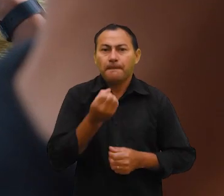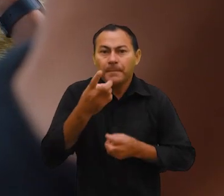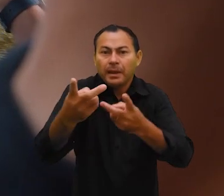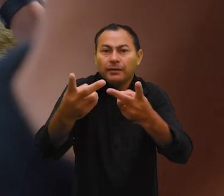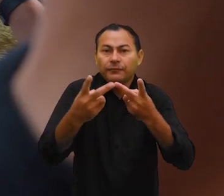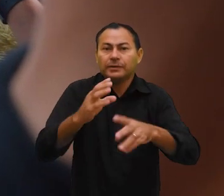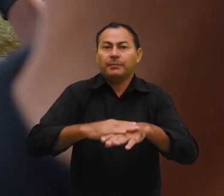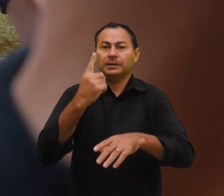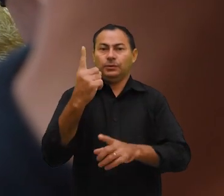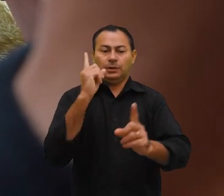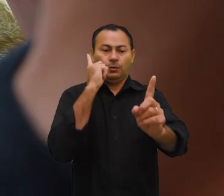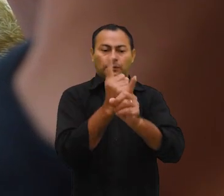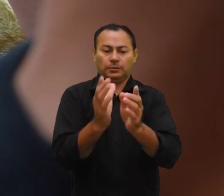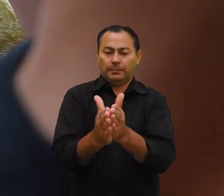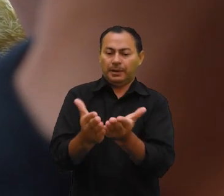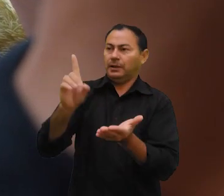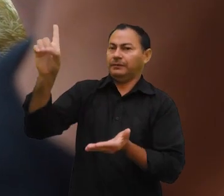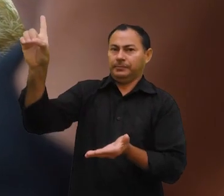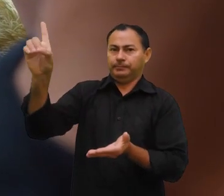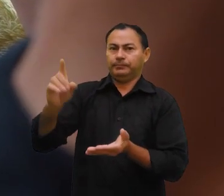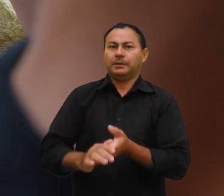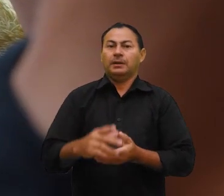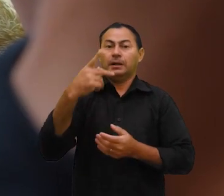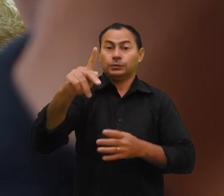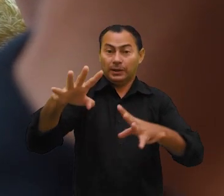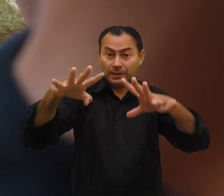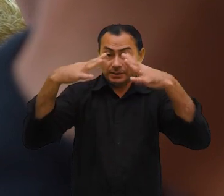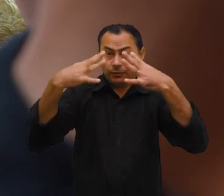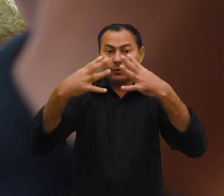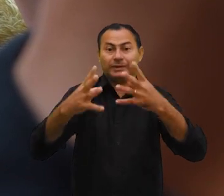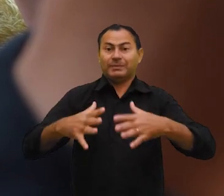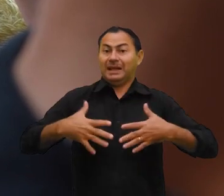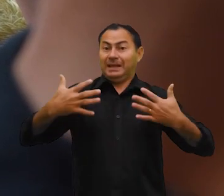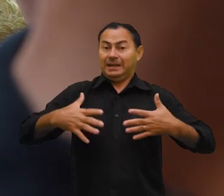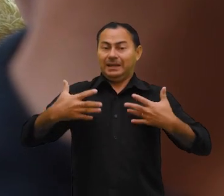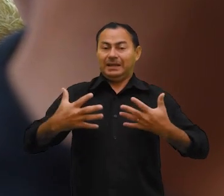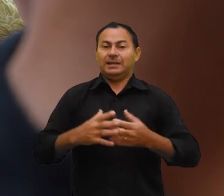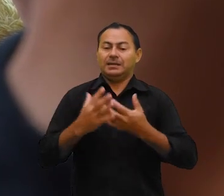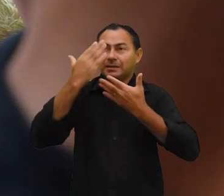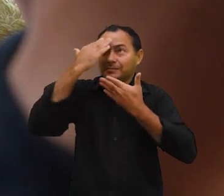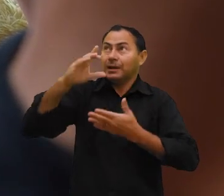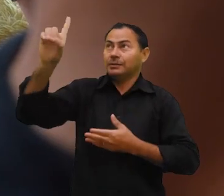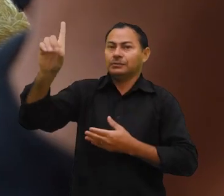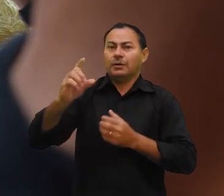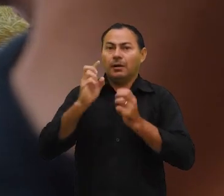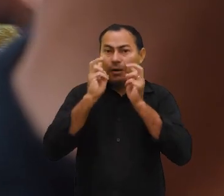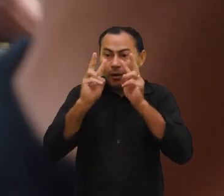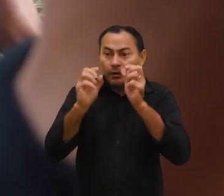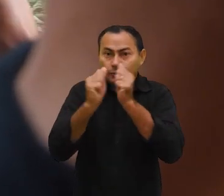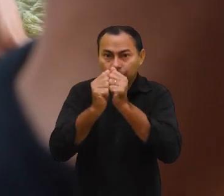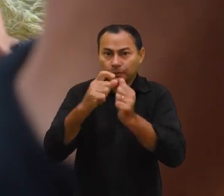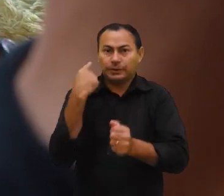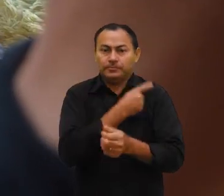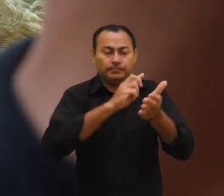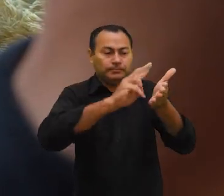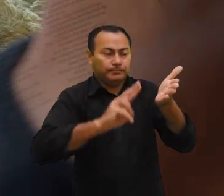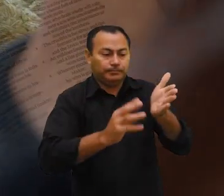Seja bem-vindo a mais um Encontro com uma Palavra. Sua atenção é motivo de muita alegria e gratidão a Deus. Acompanhe conosco